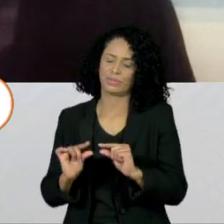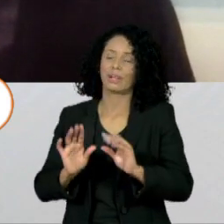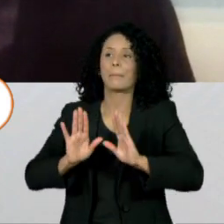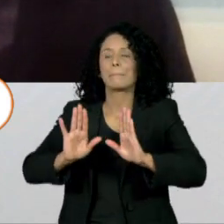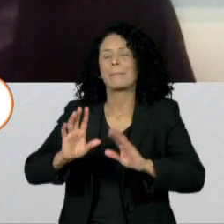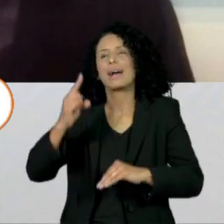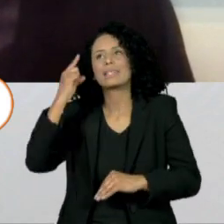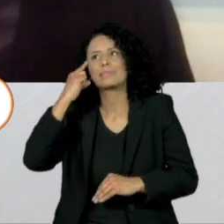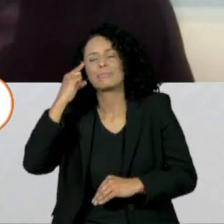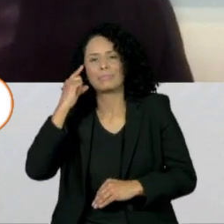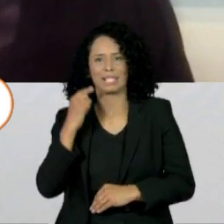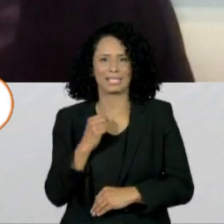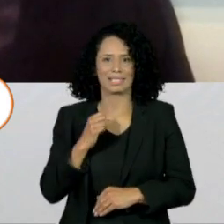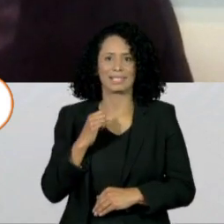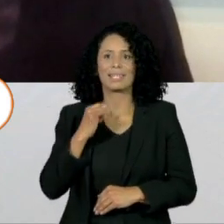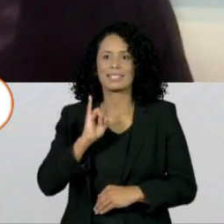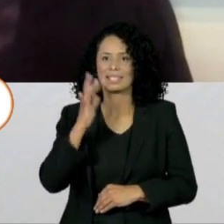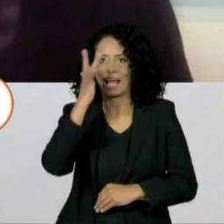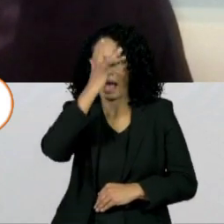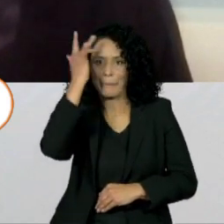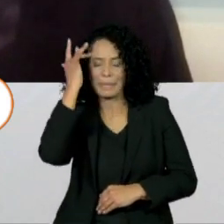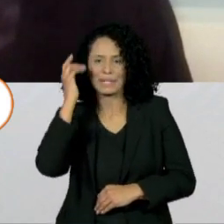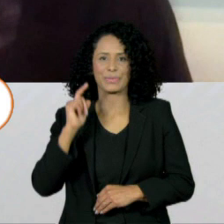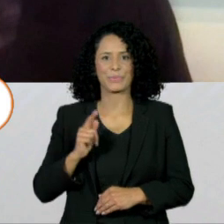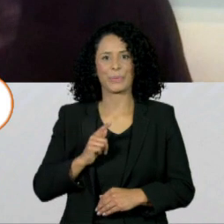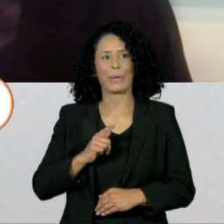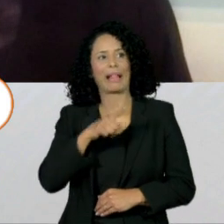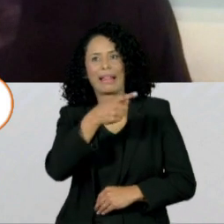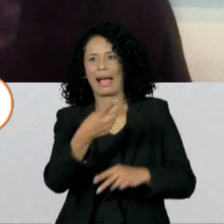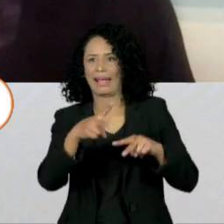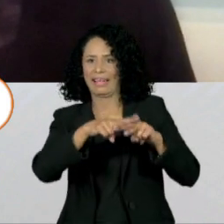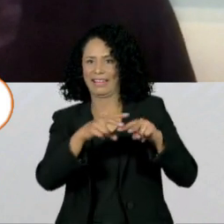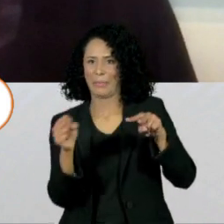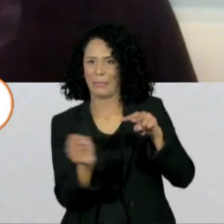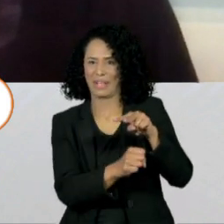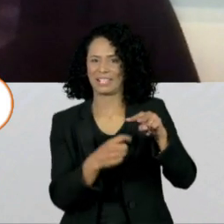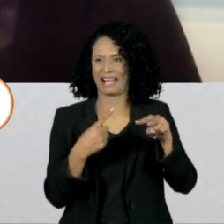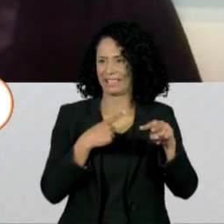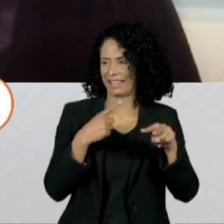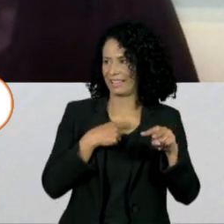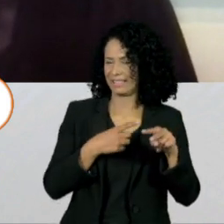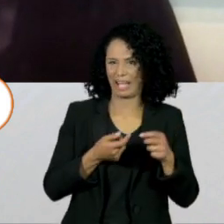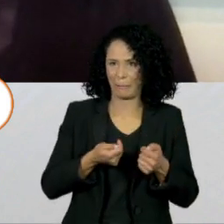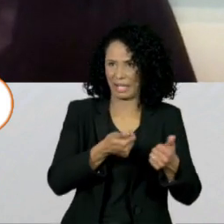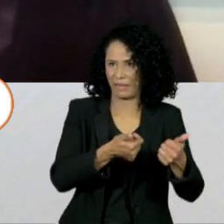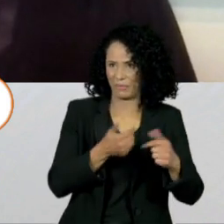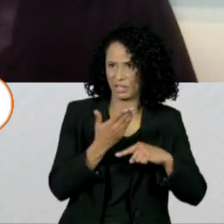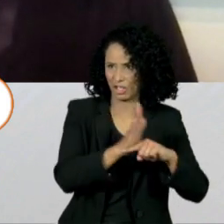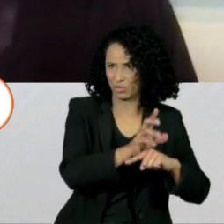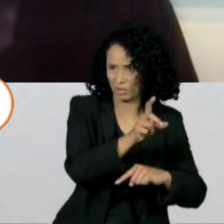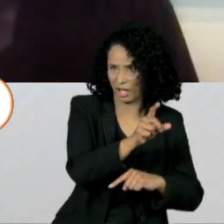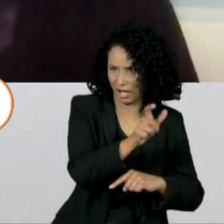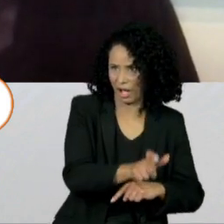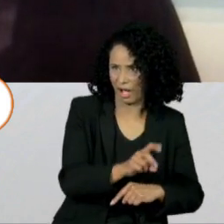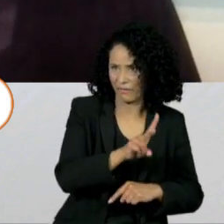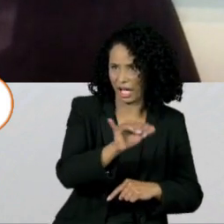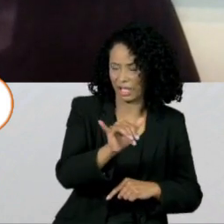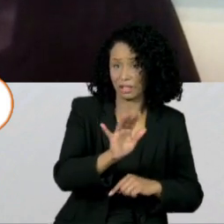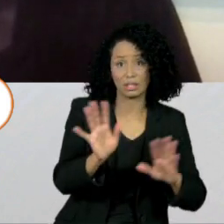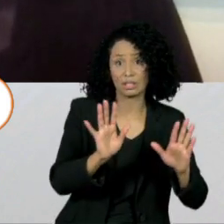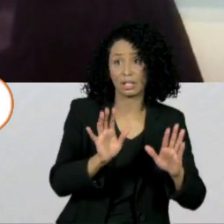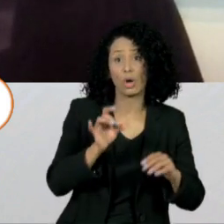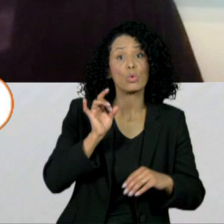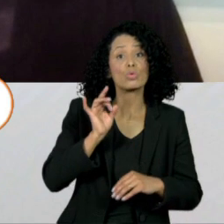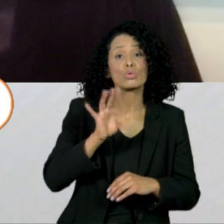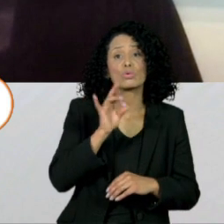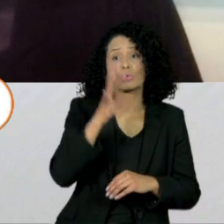ninguém na cadeia vai se apropriar dessas reduções de imposto, se redução for toda para o consumidor. Se você olhar para o diesel, se você também,